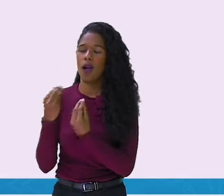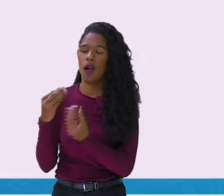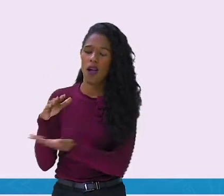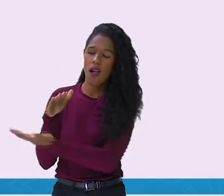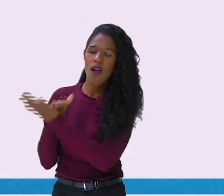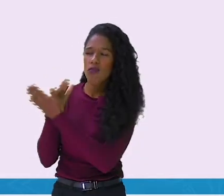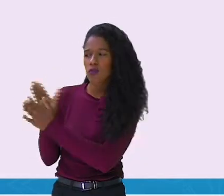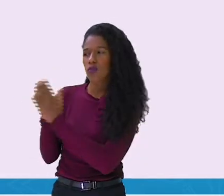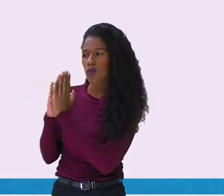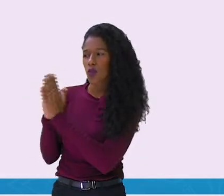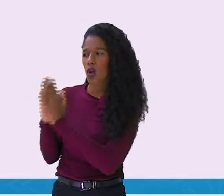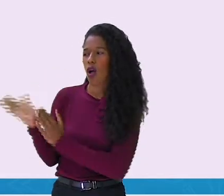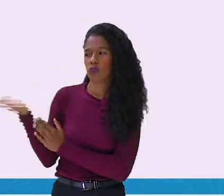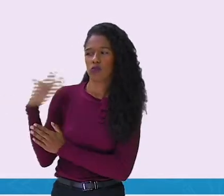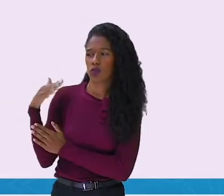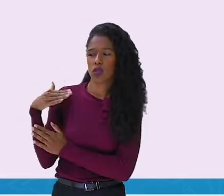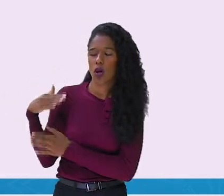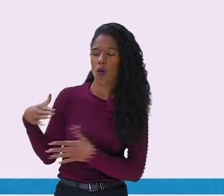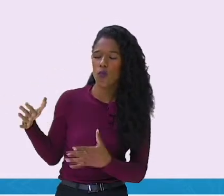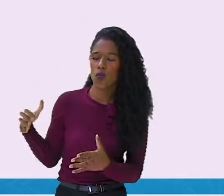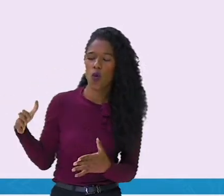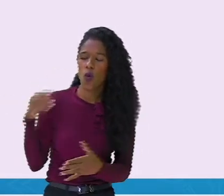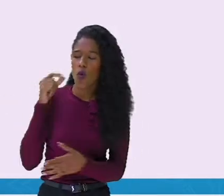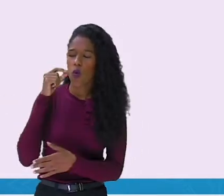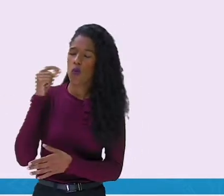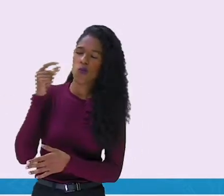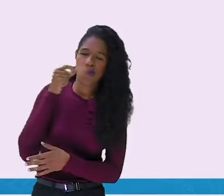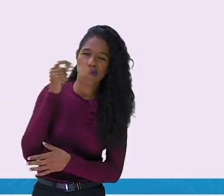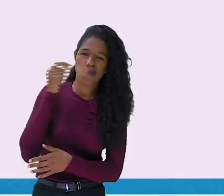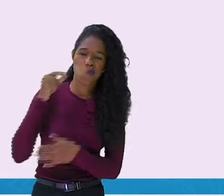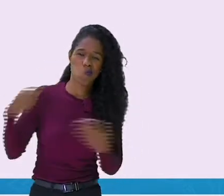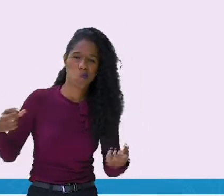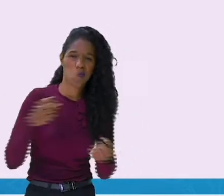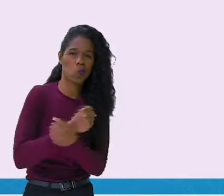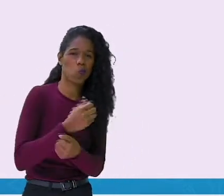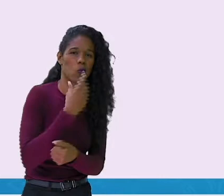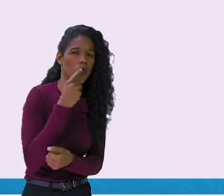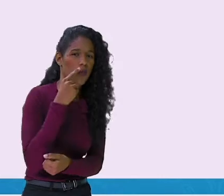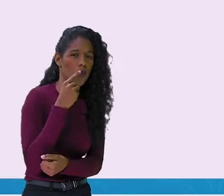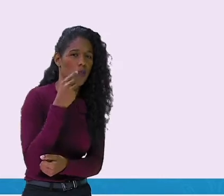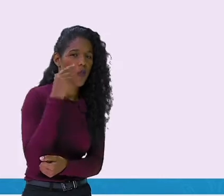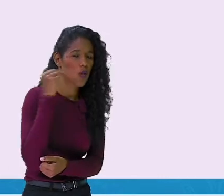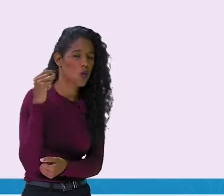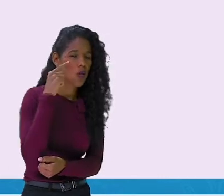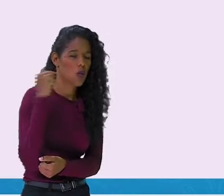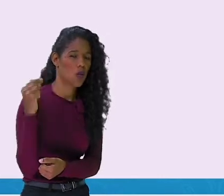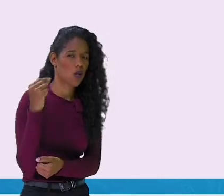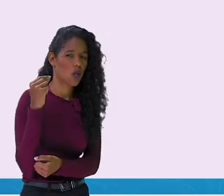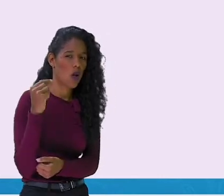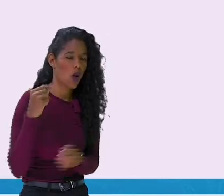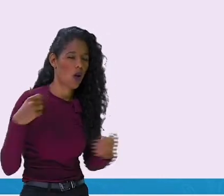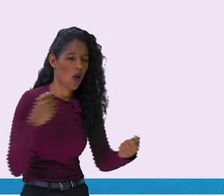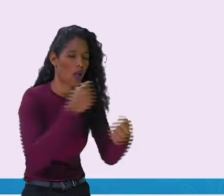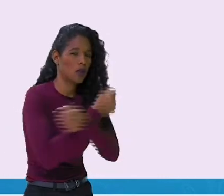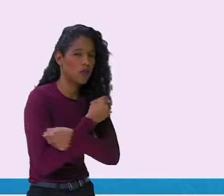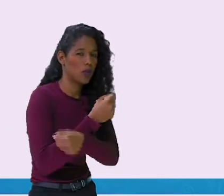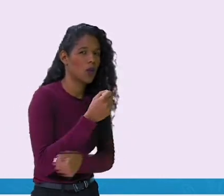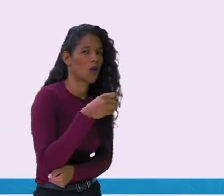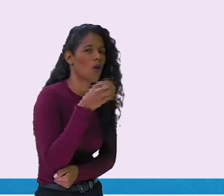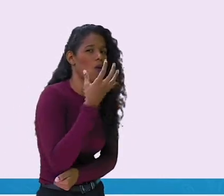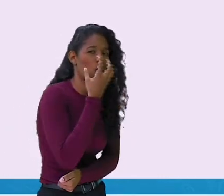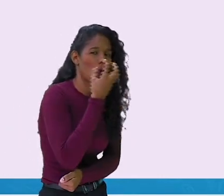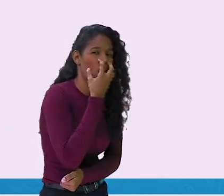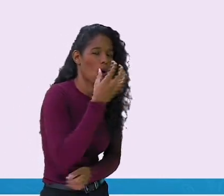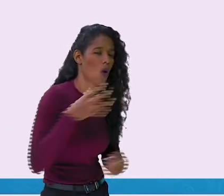rabanete. O rato segurou no gato. O rato segurou no gato. O gato no